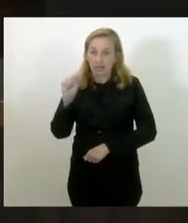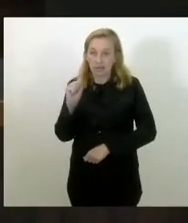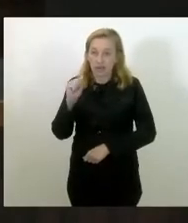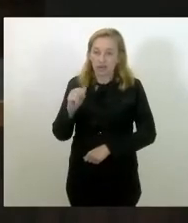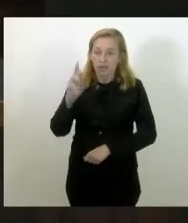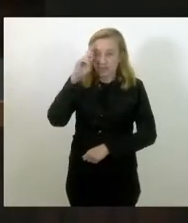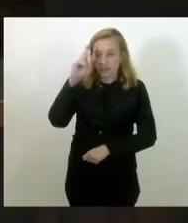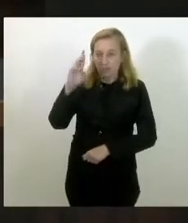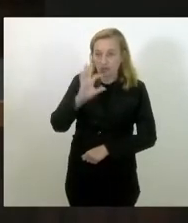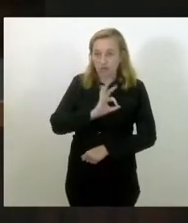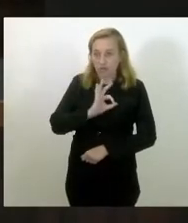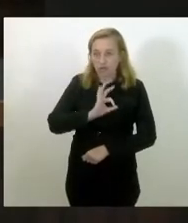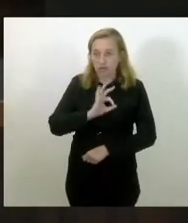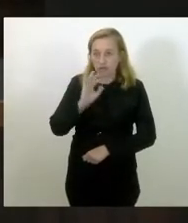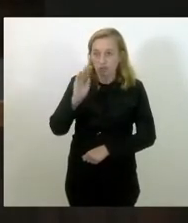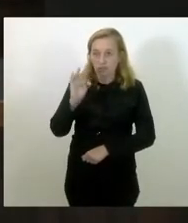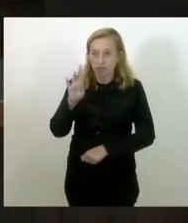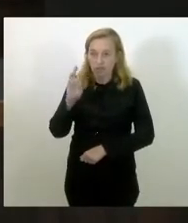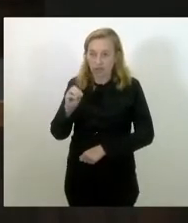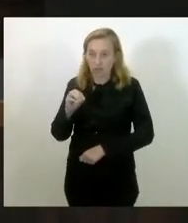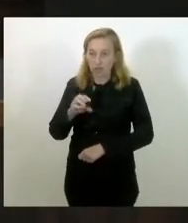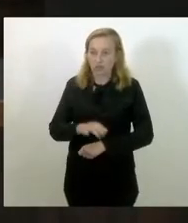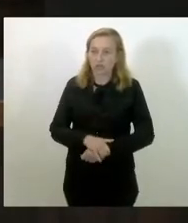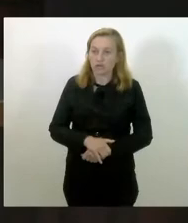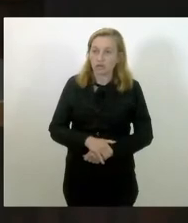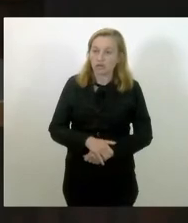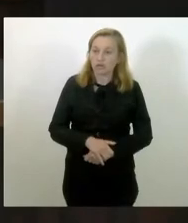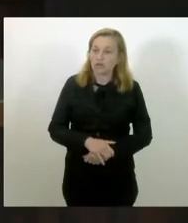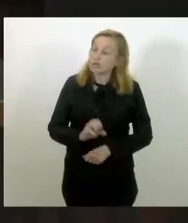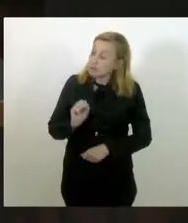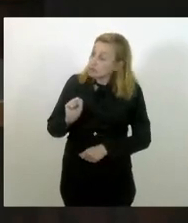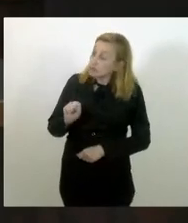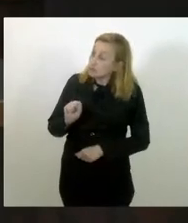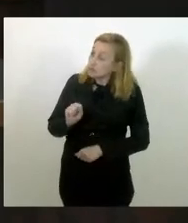Subtenente Bernardo está com o dedo. Sim, coronel.